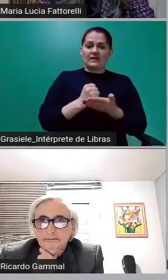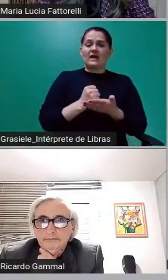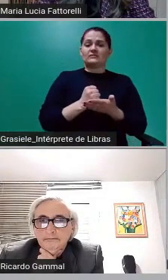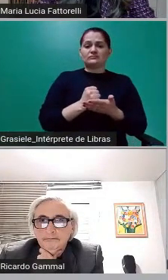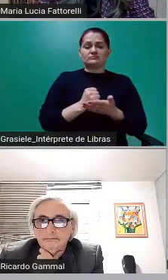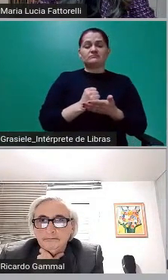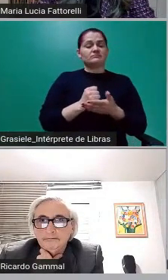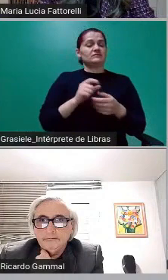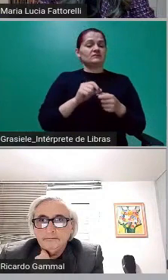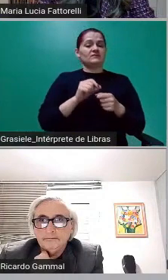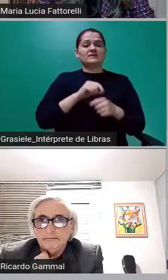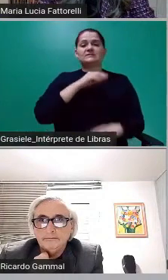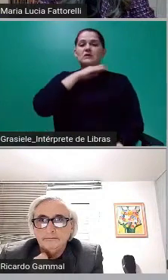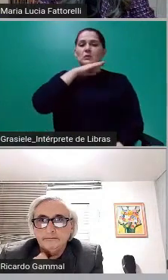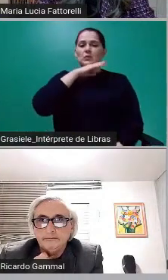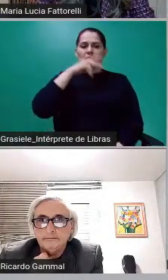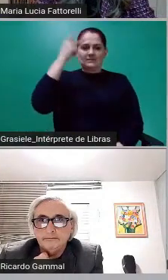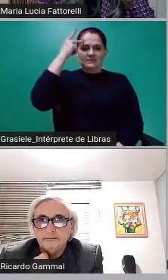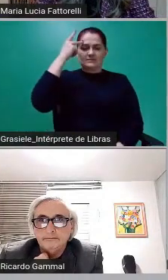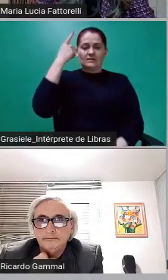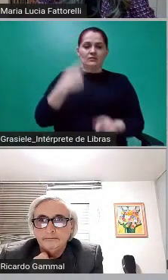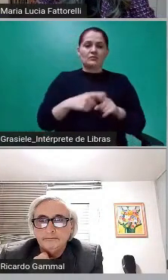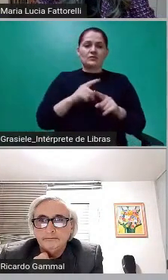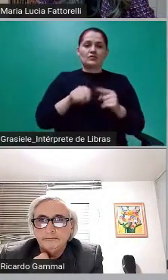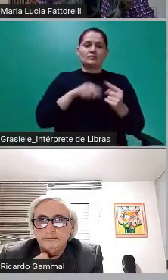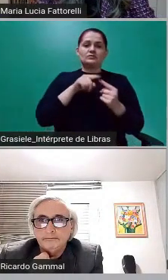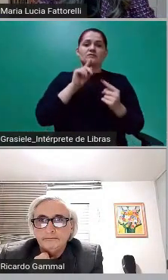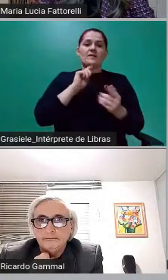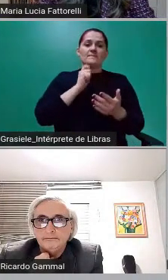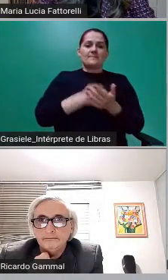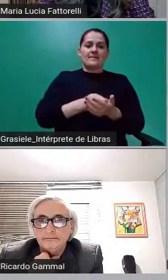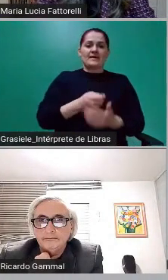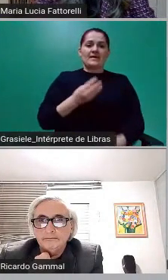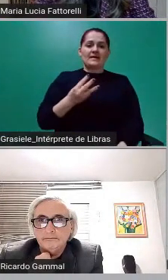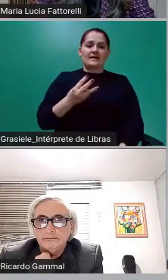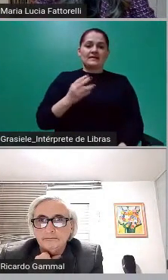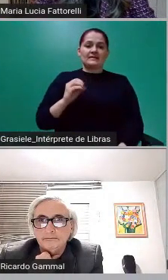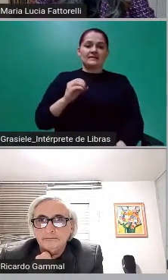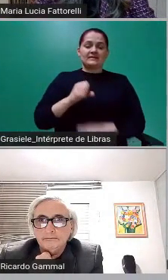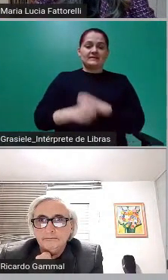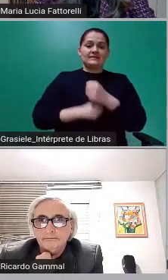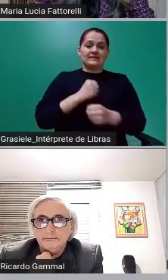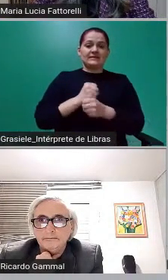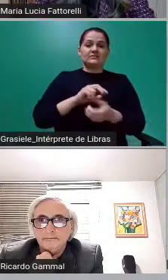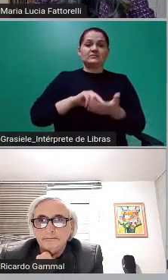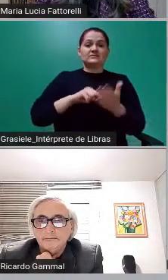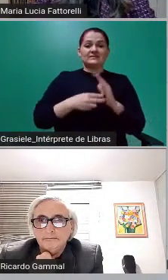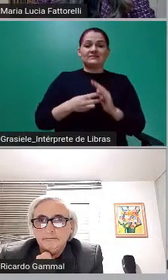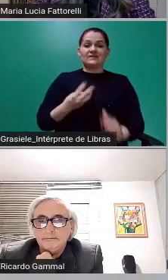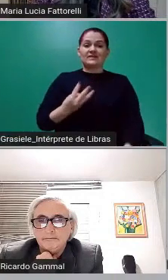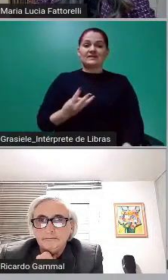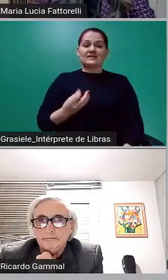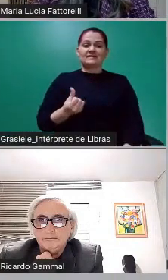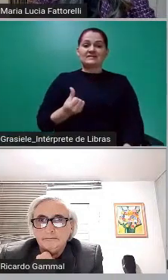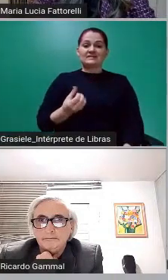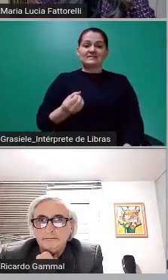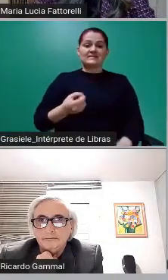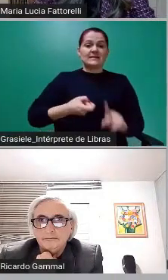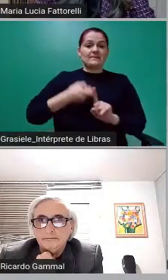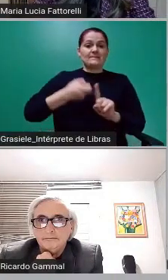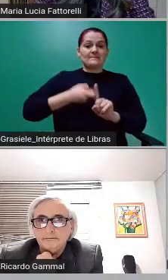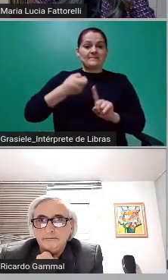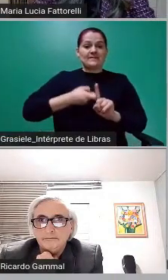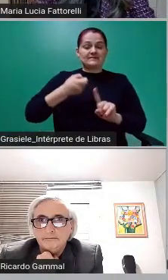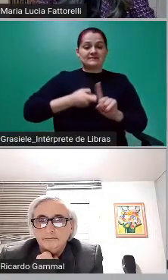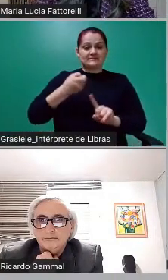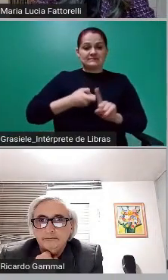feito para pagamento em 30 anos, ou seja, 360 parcelas mensais, correção pelo